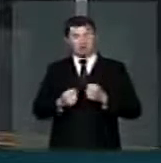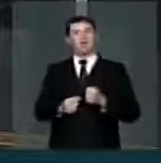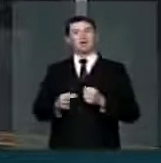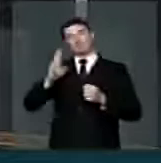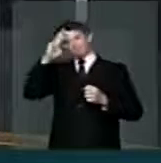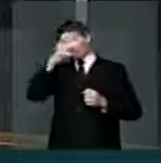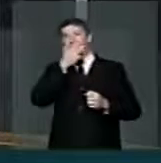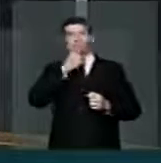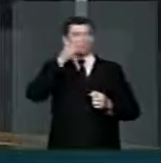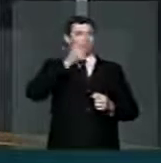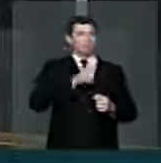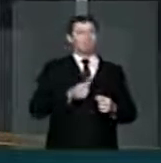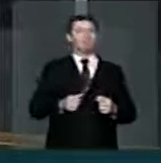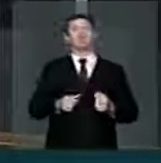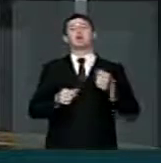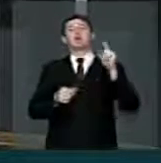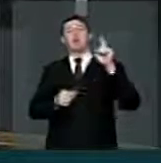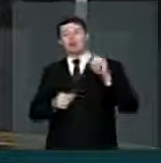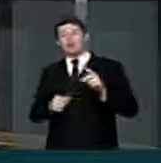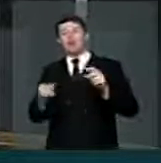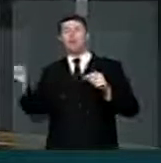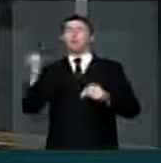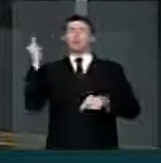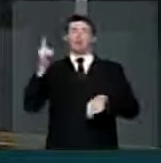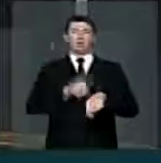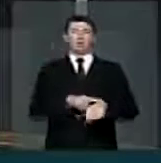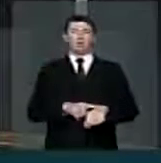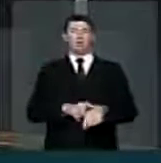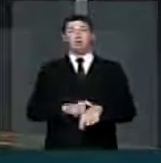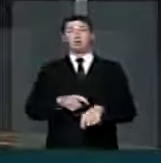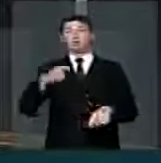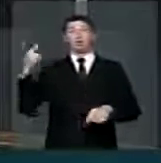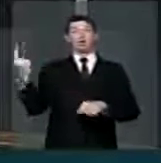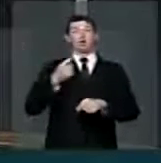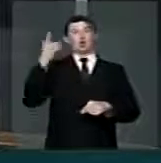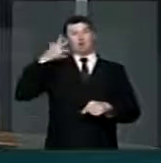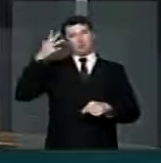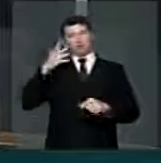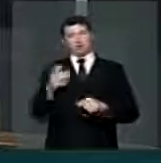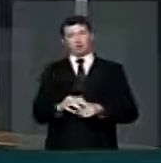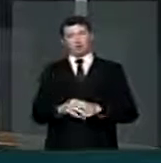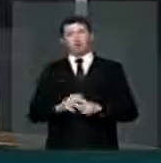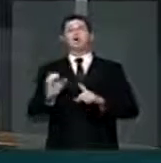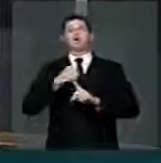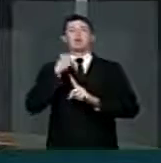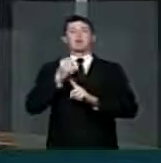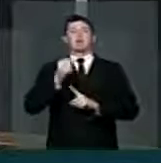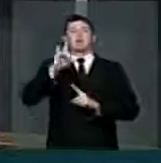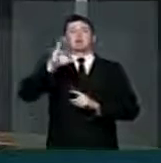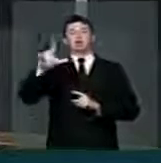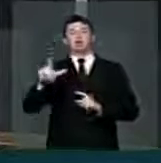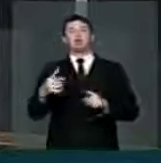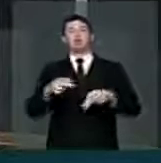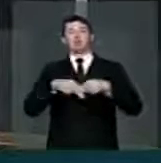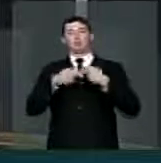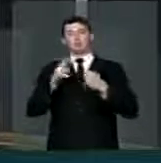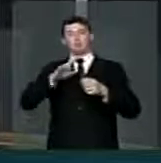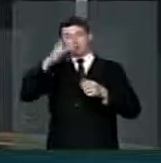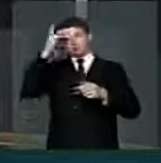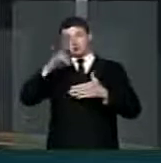senhoras e senhores, será um momento importante para que toda a classe política e a sociedade civil, por meio dos seus